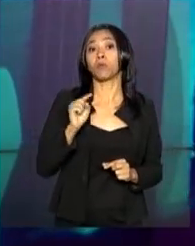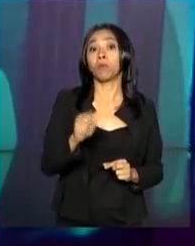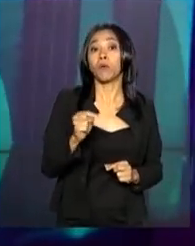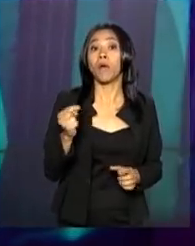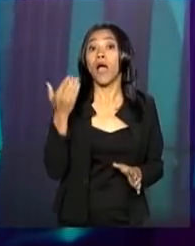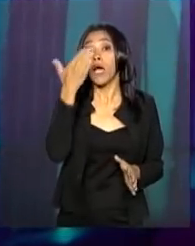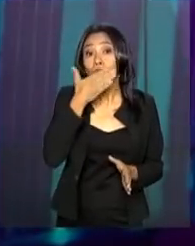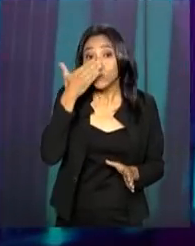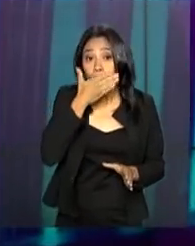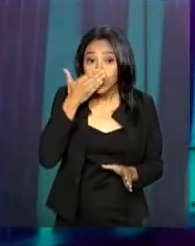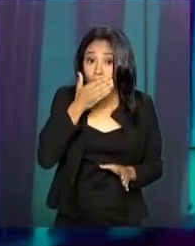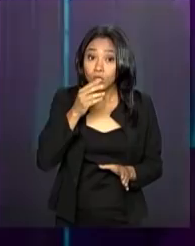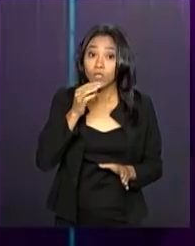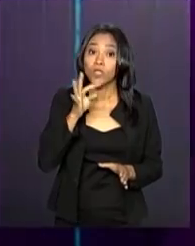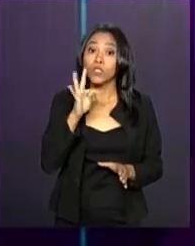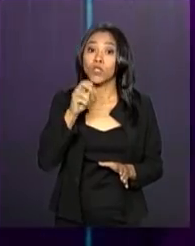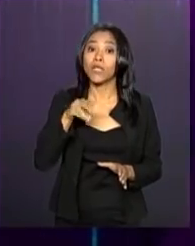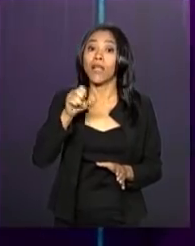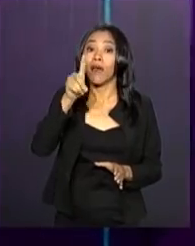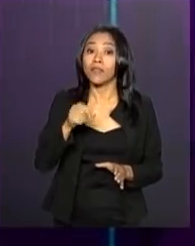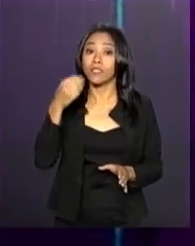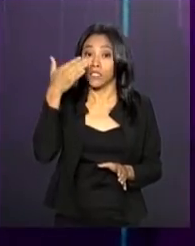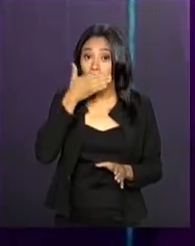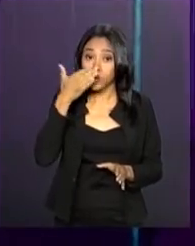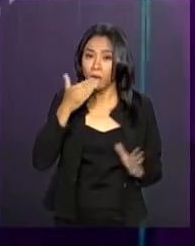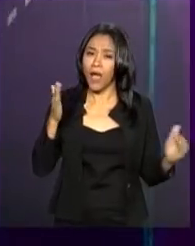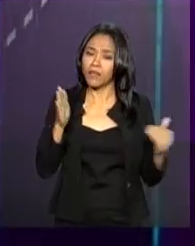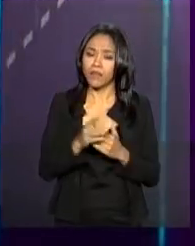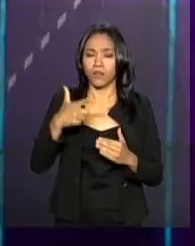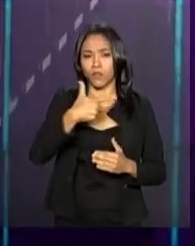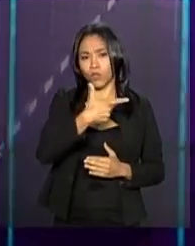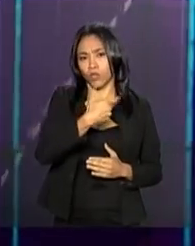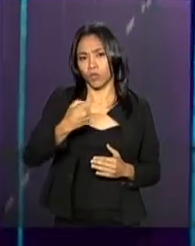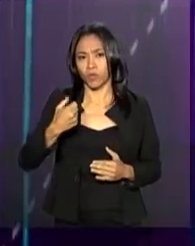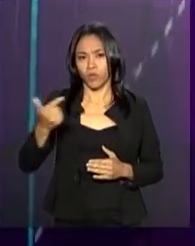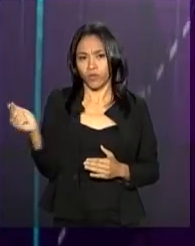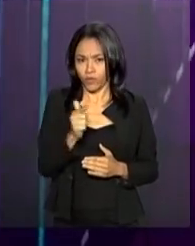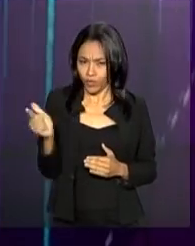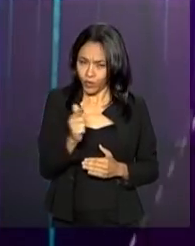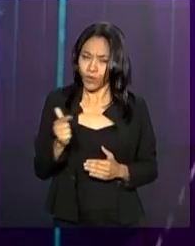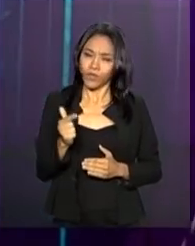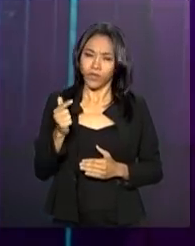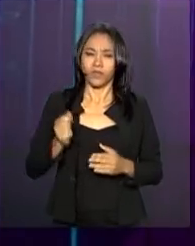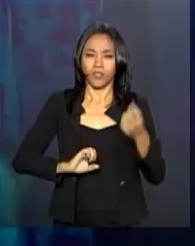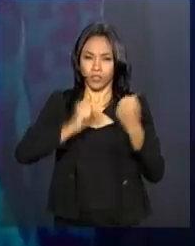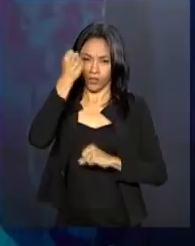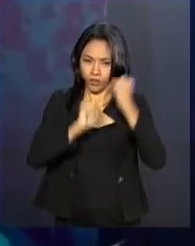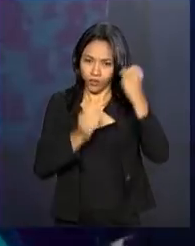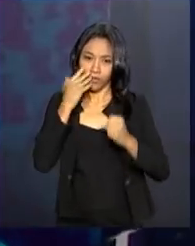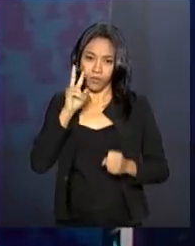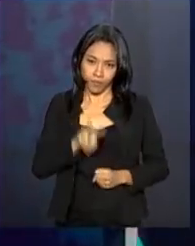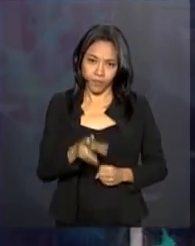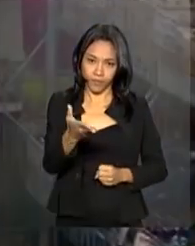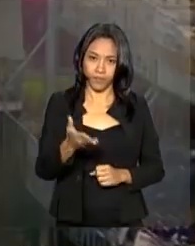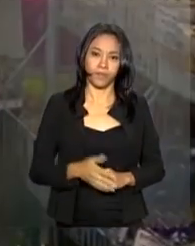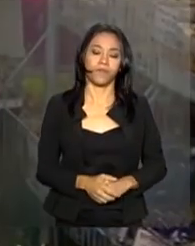açúcar até 2022 nos alimentos industrializados. A reportagem é de Ricardo Ferraz.